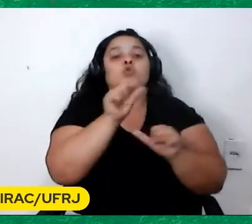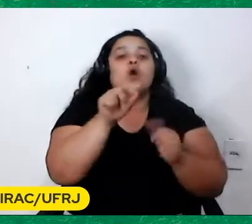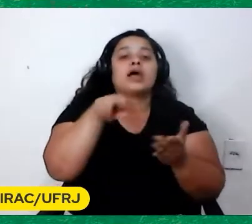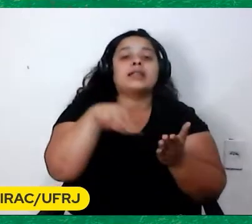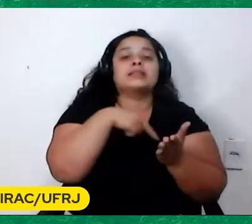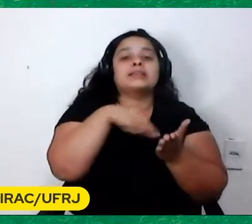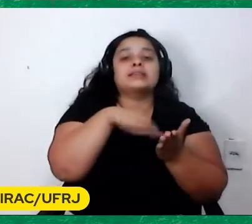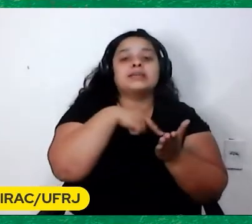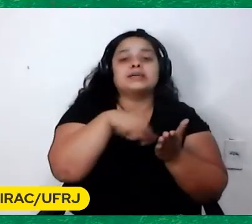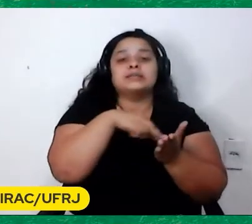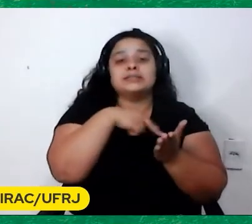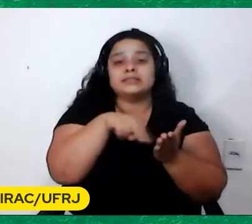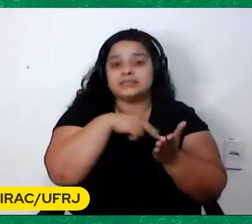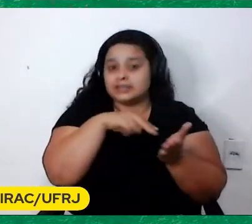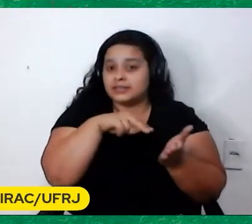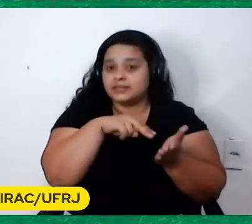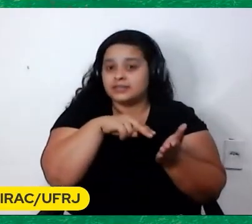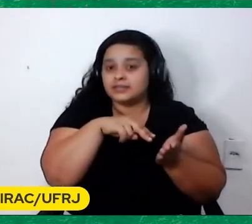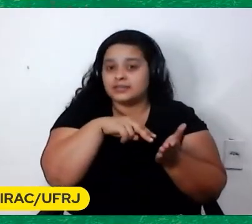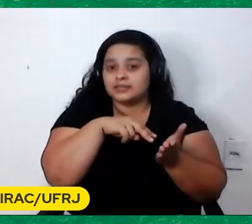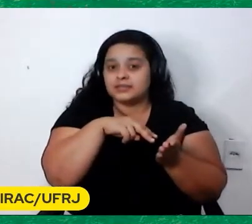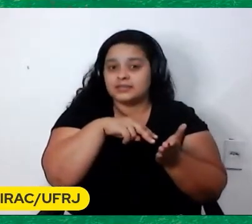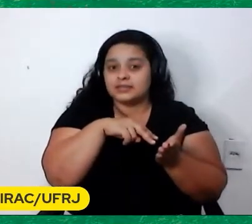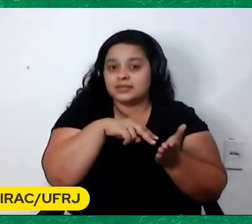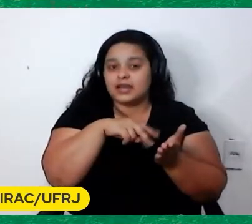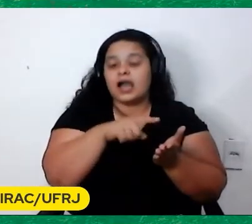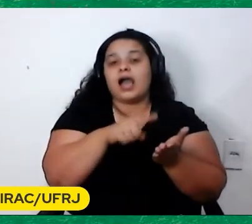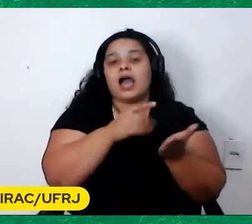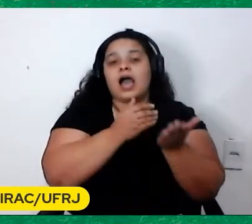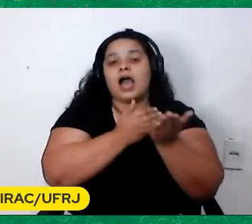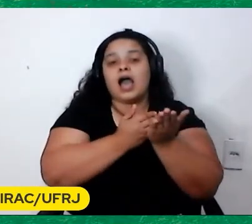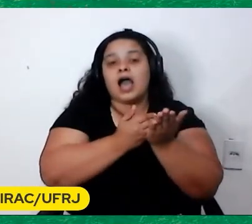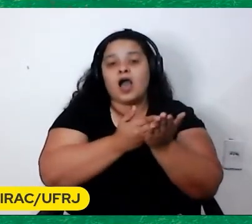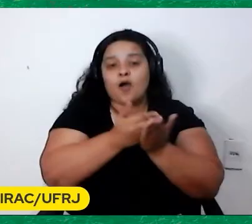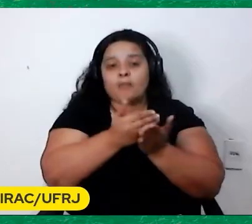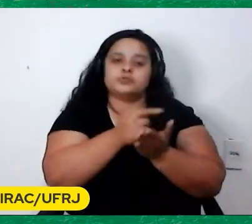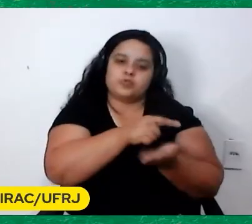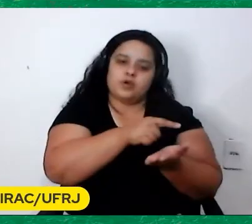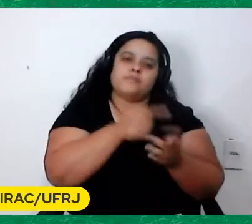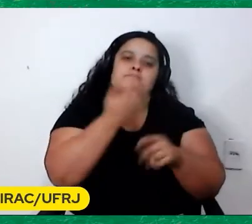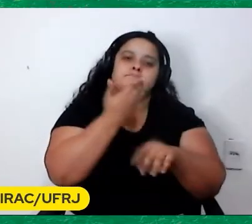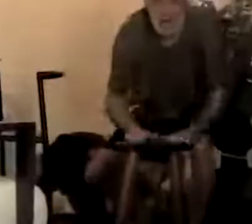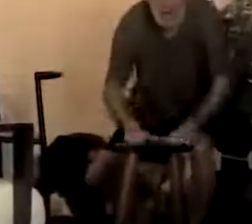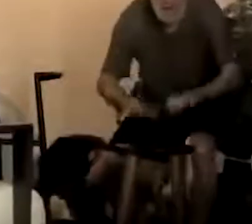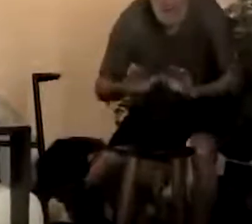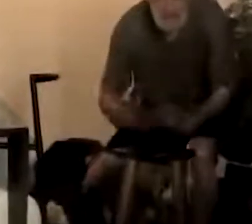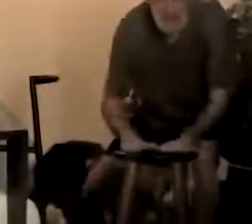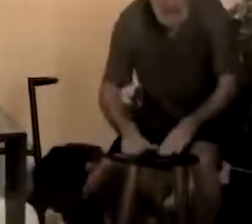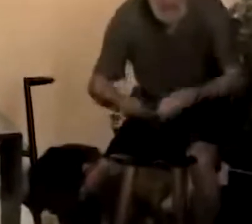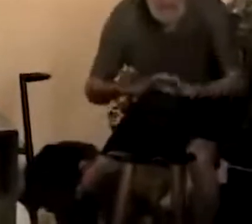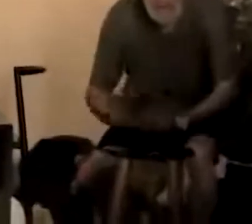É isso aí Ele começou a praticar Mais a dança Do que o jogo de futebol